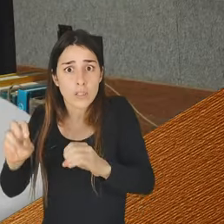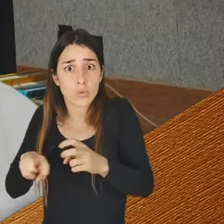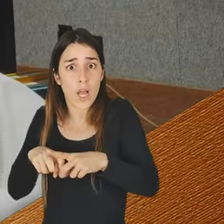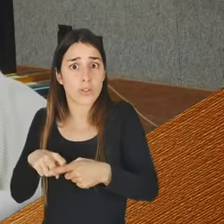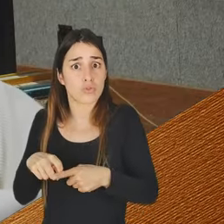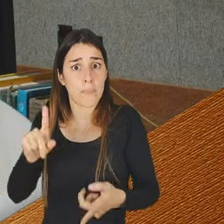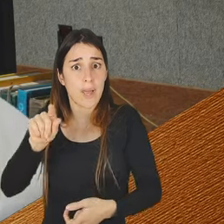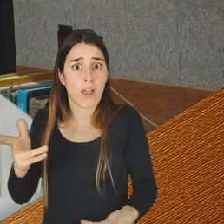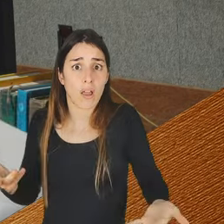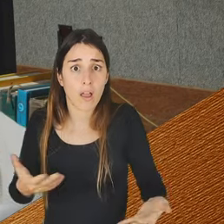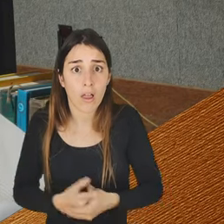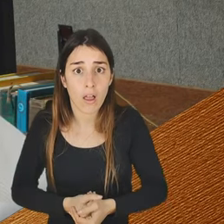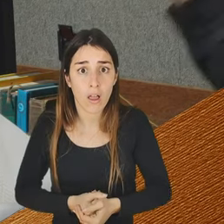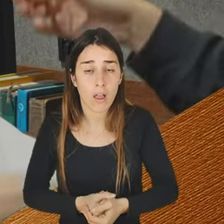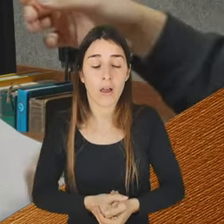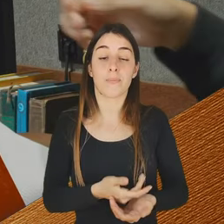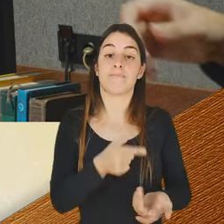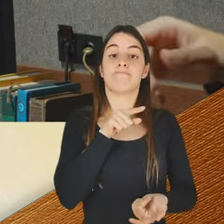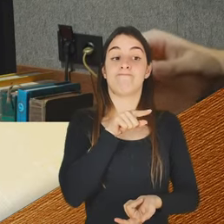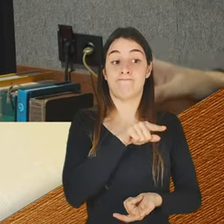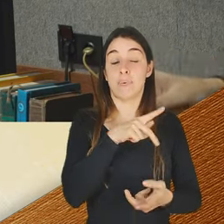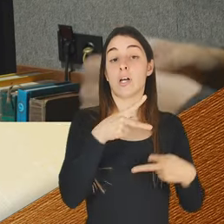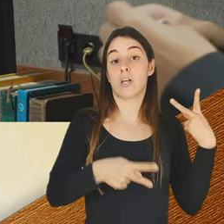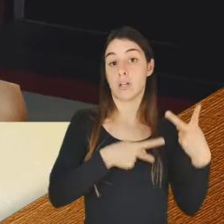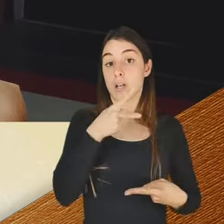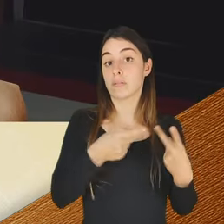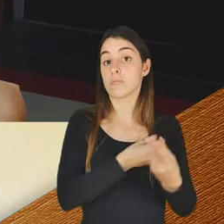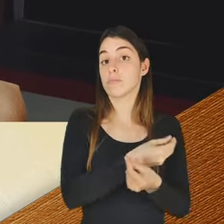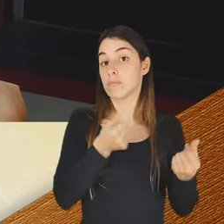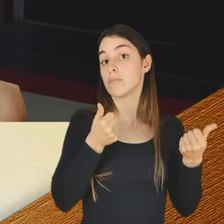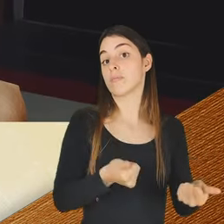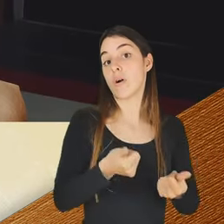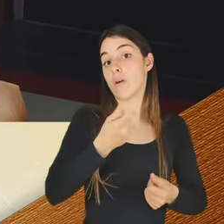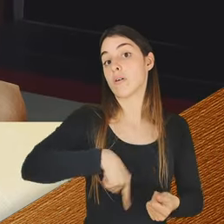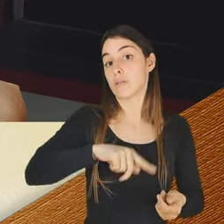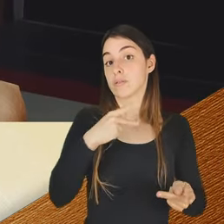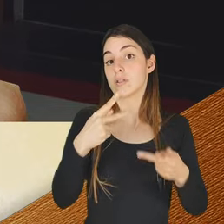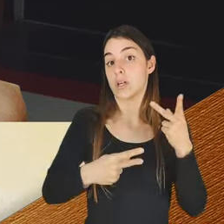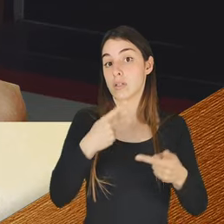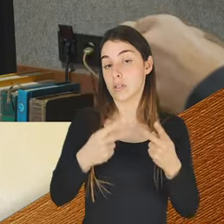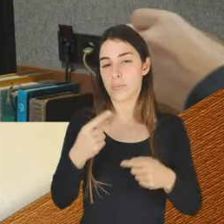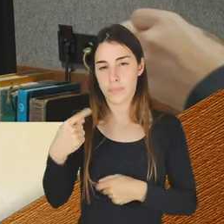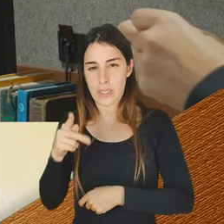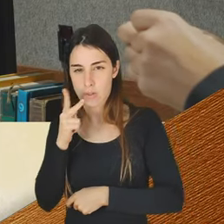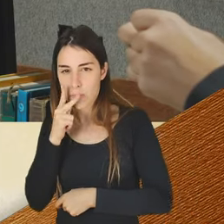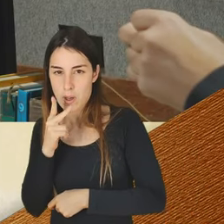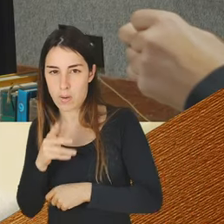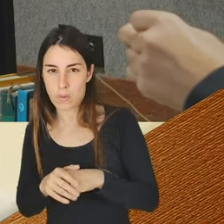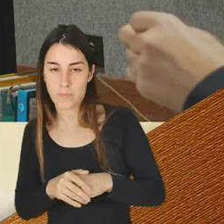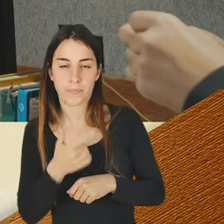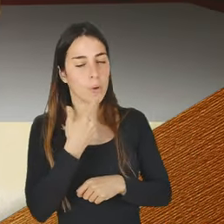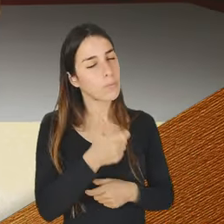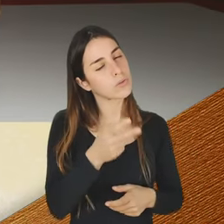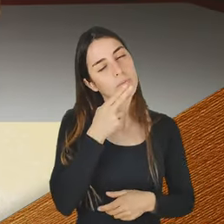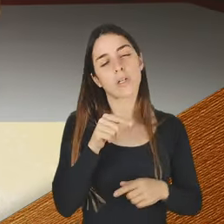Mais uma análise bastante astuta do nosso analista criminal, João Pedro Pereira. Tu testou o ar, não? Não me podes fumar aqui, João.